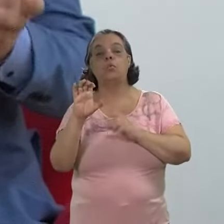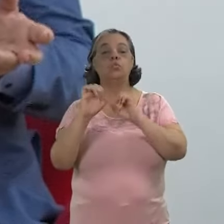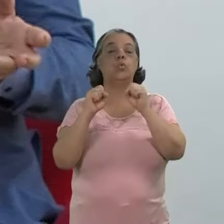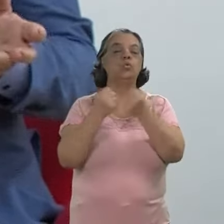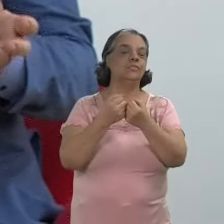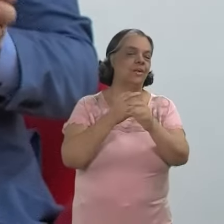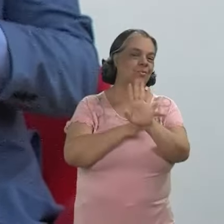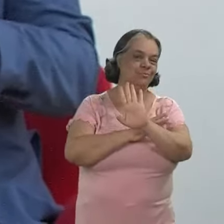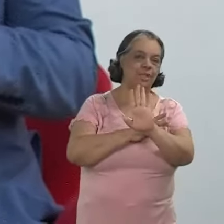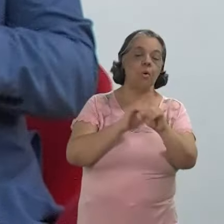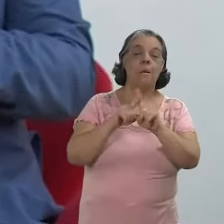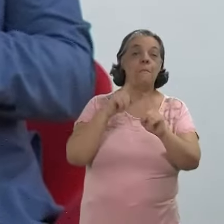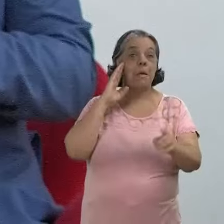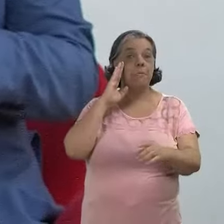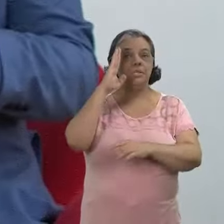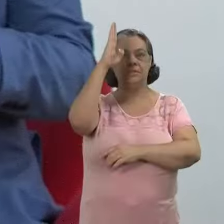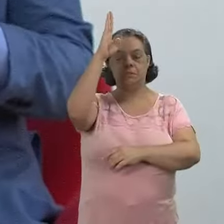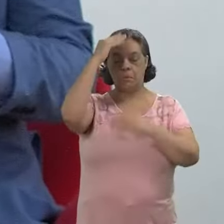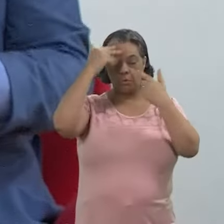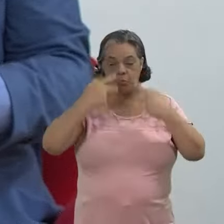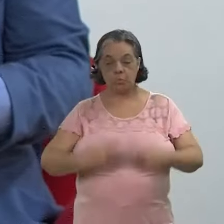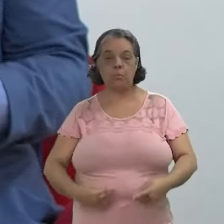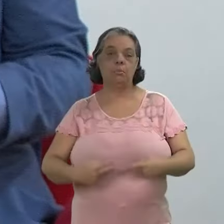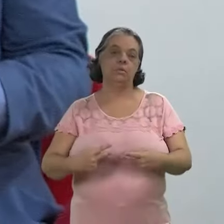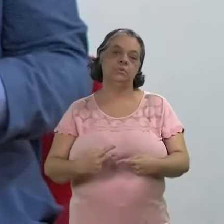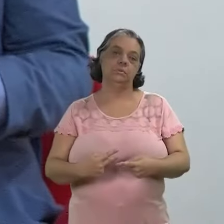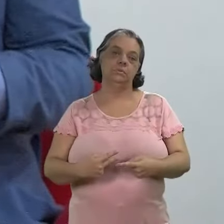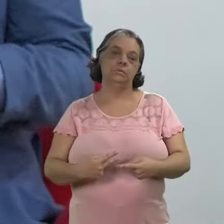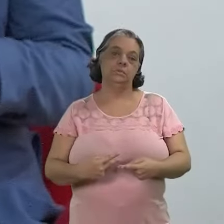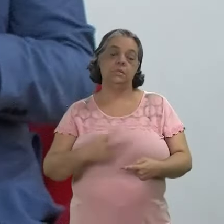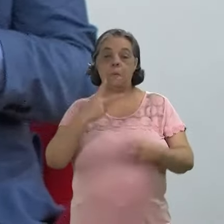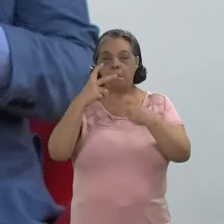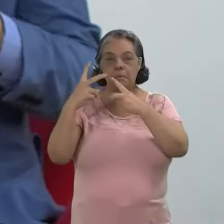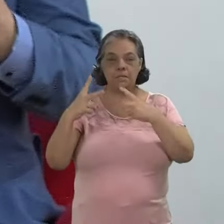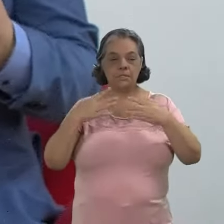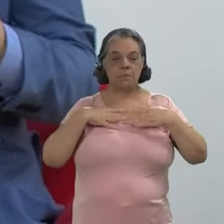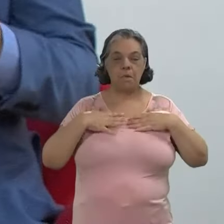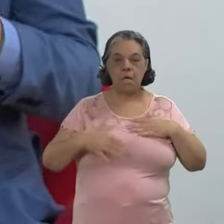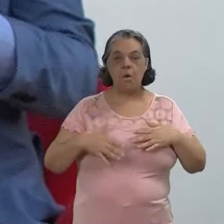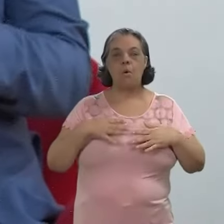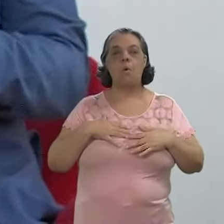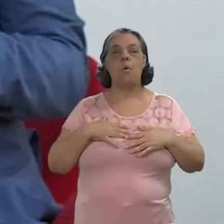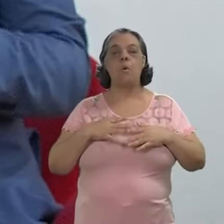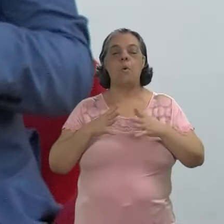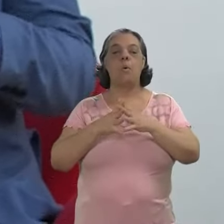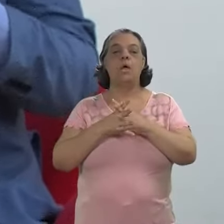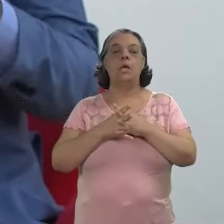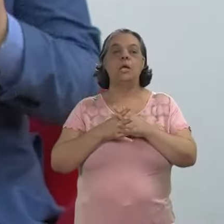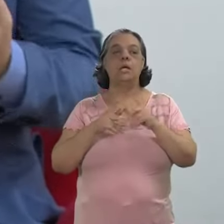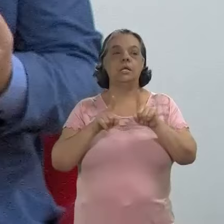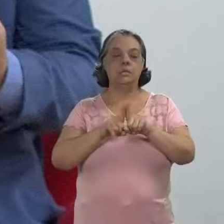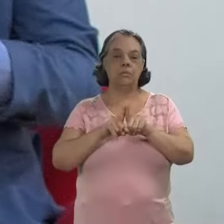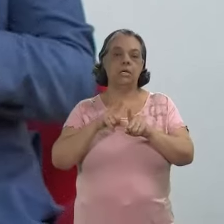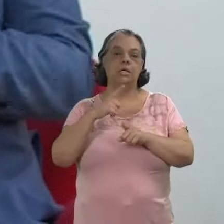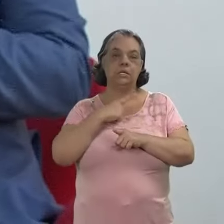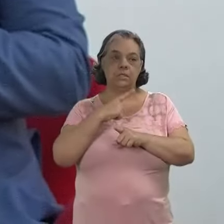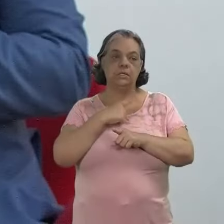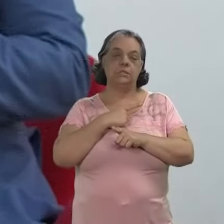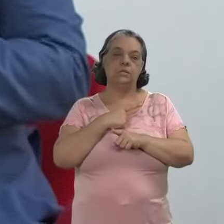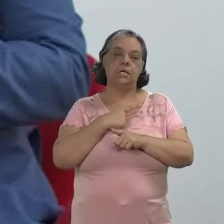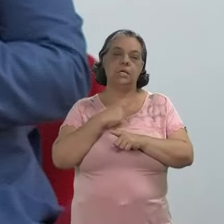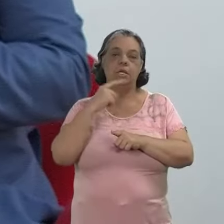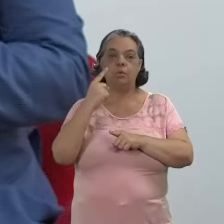social mas principalmente a paisagem humana então você perceber as roupas os trajes há